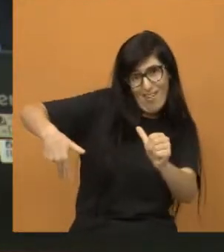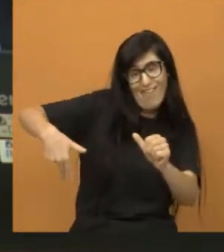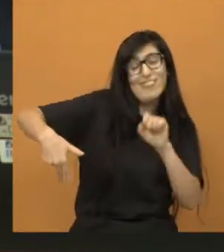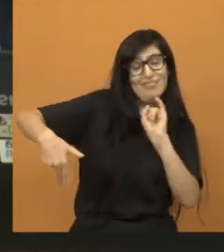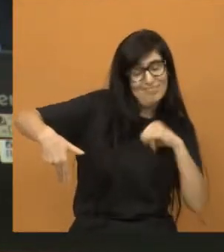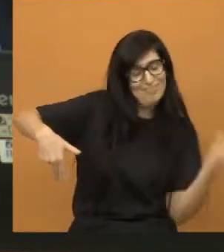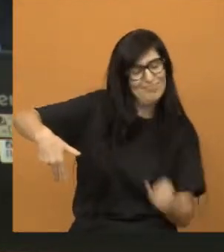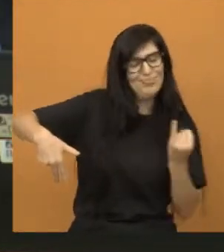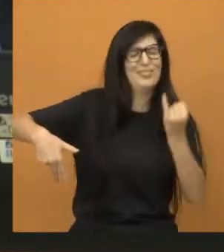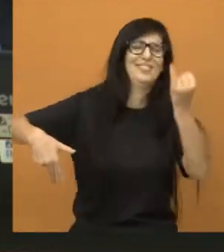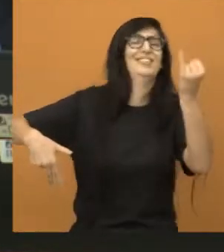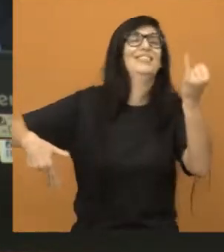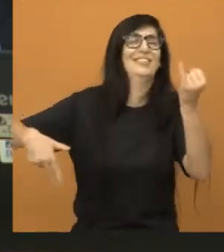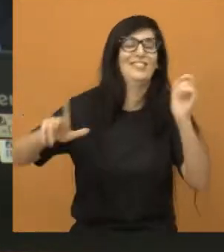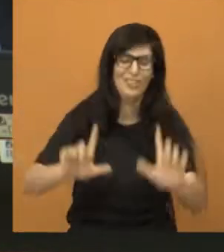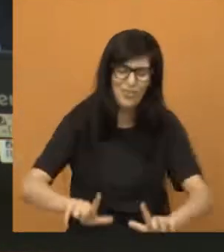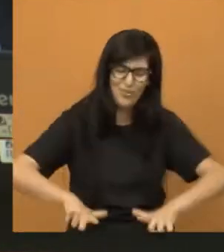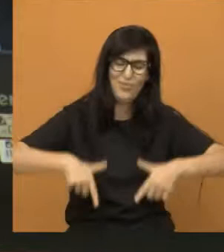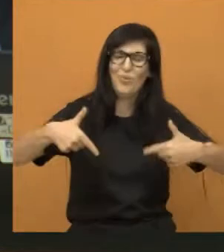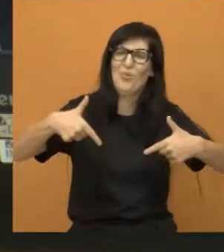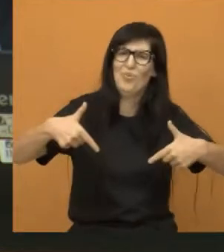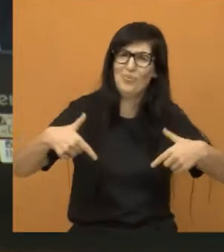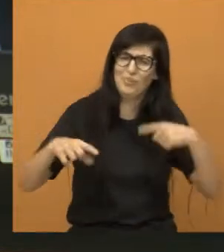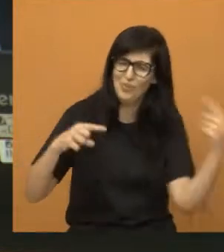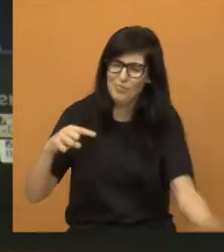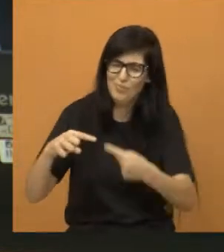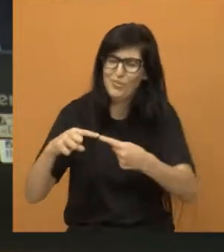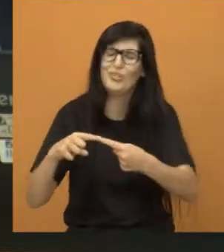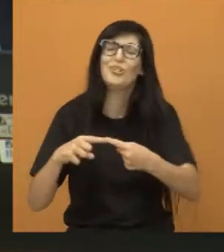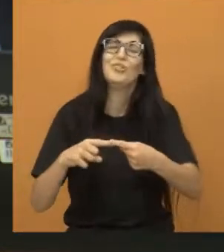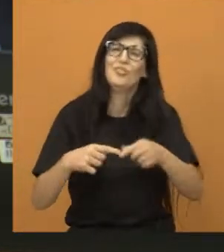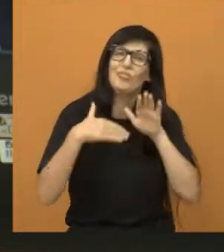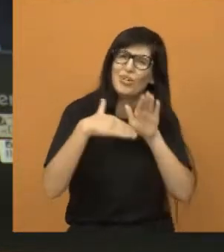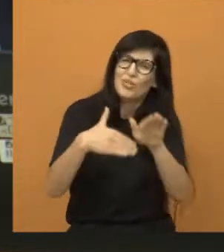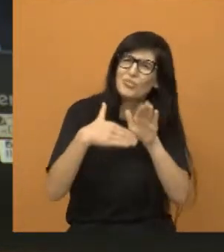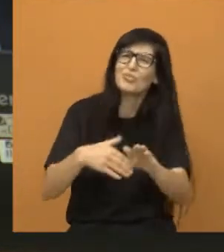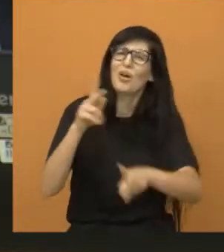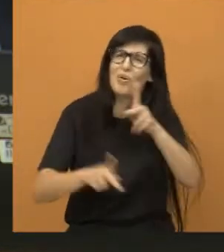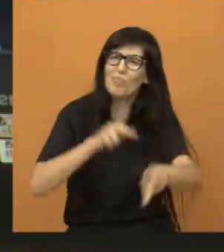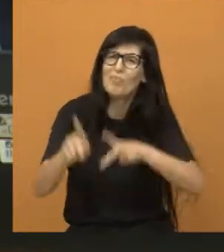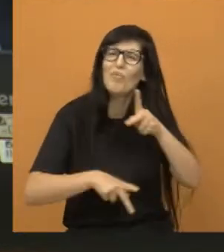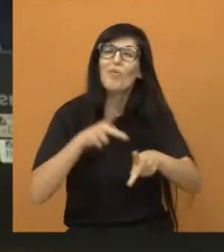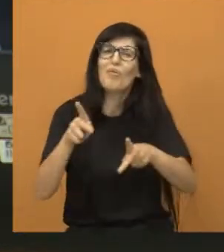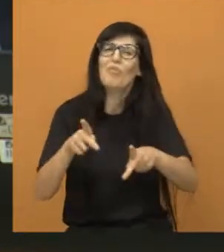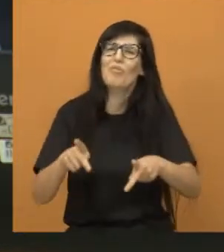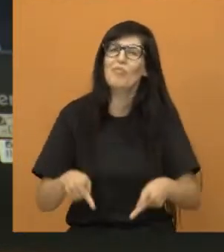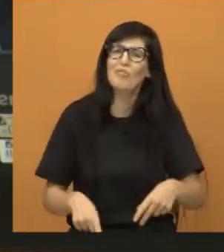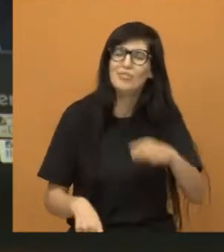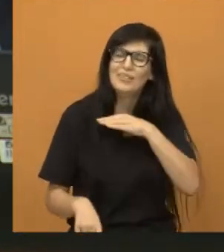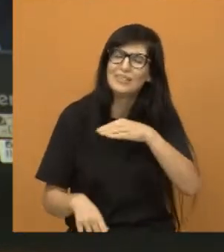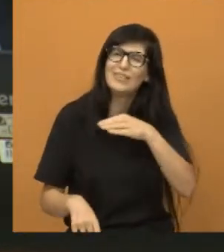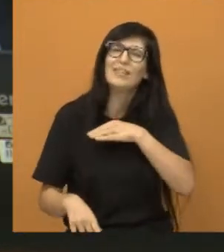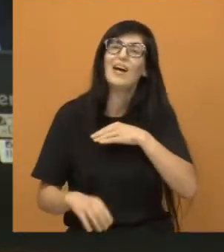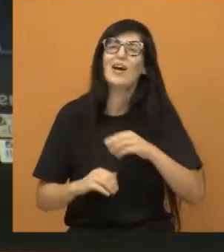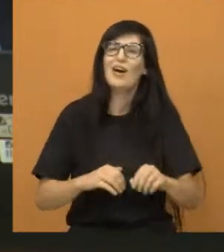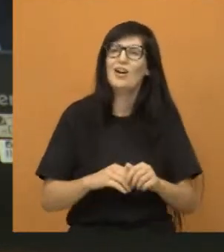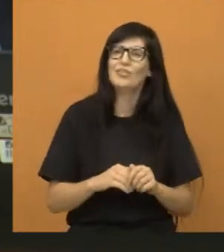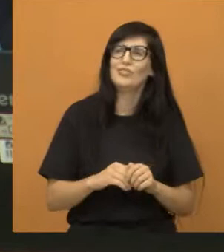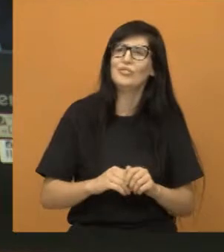fortalecer a nossa cidade, fortalecer nossas famílias e realmente contribuir para que